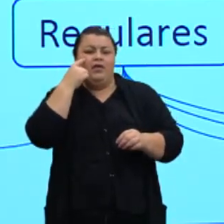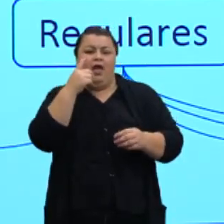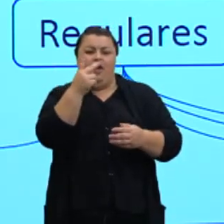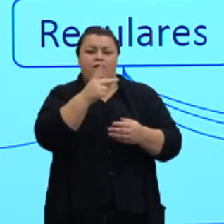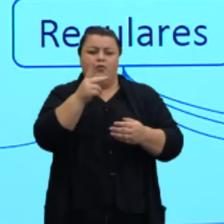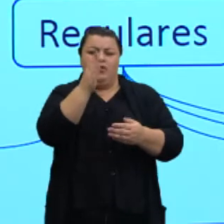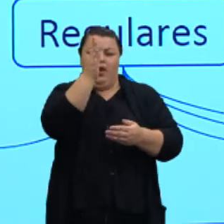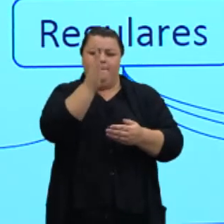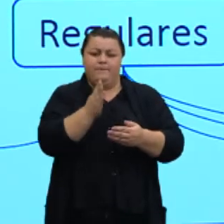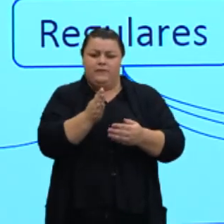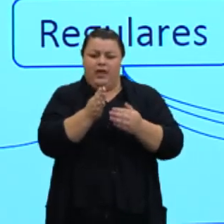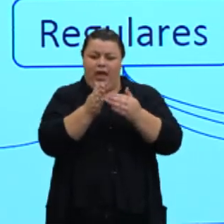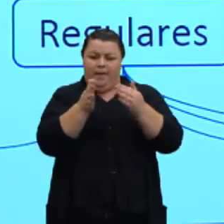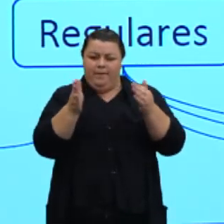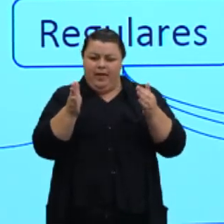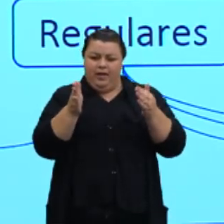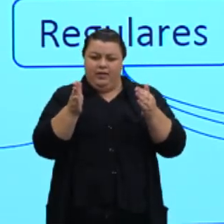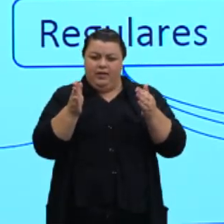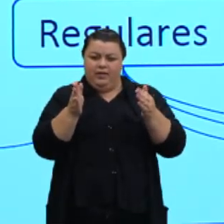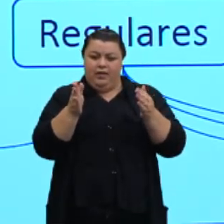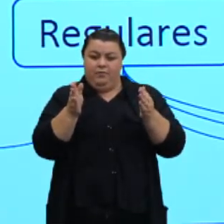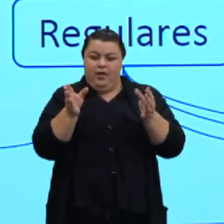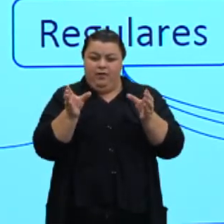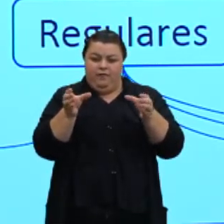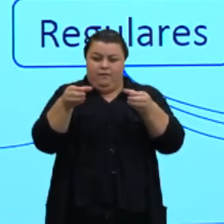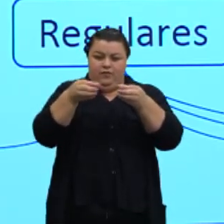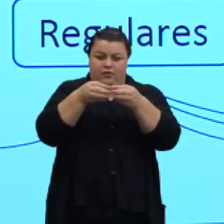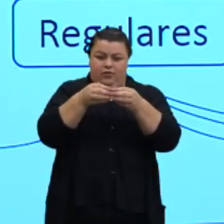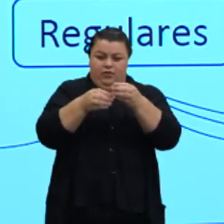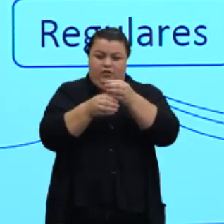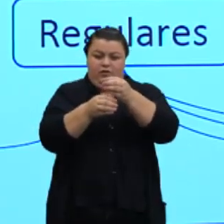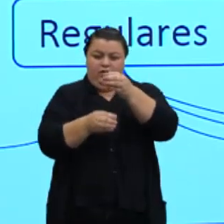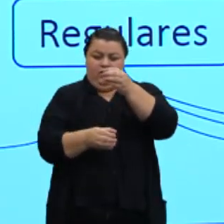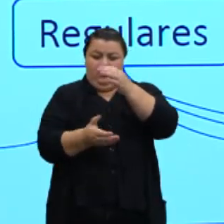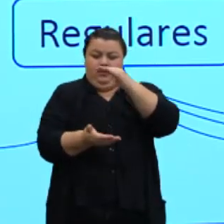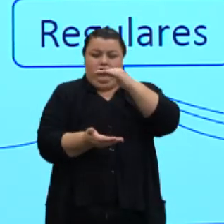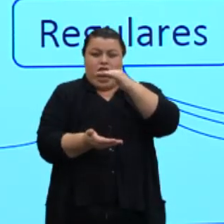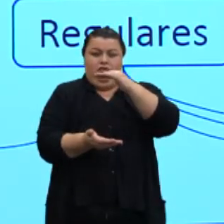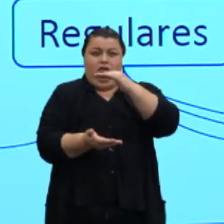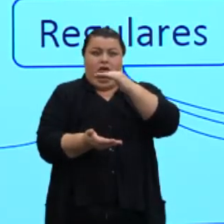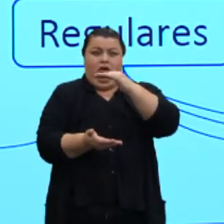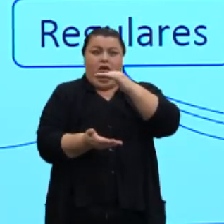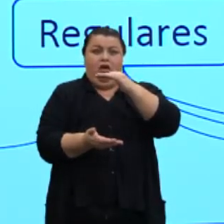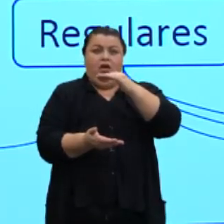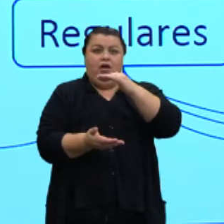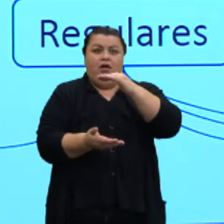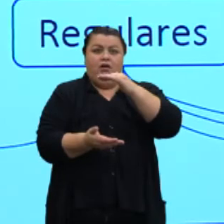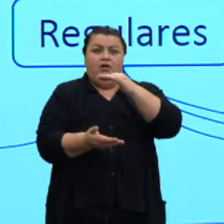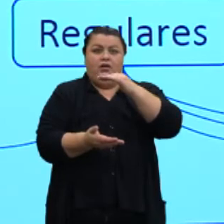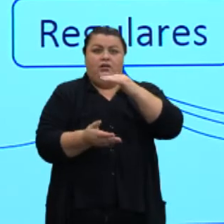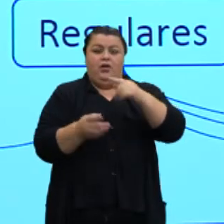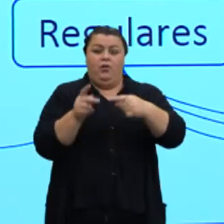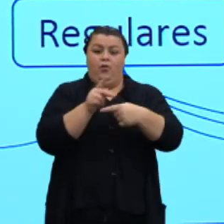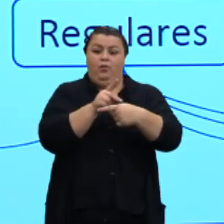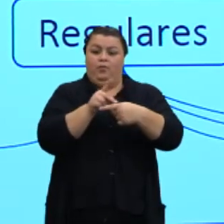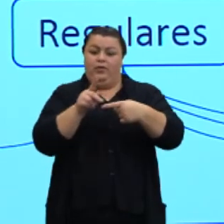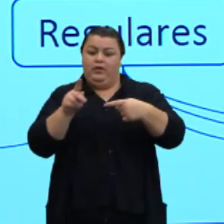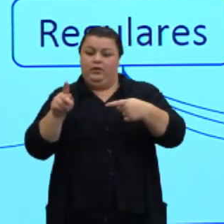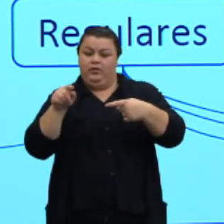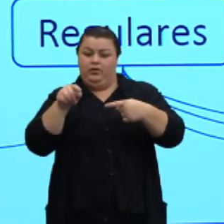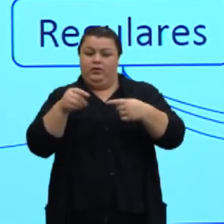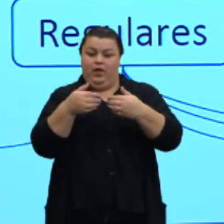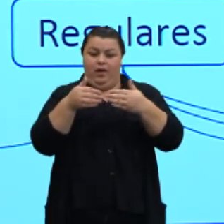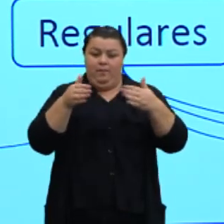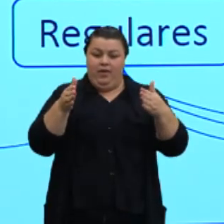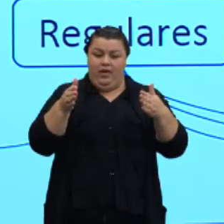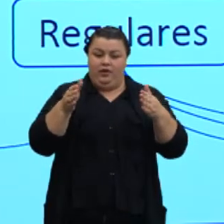fechar, formou o cilindro. Um paralelogramo aqui aberto, fechou, formou